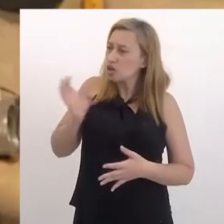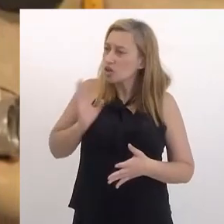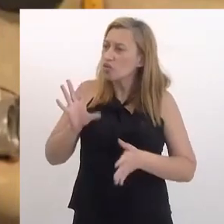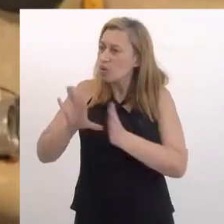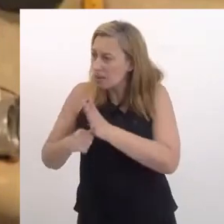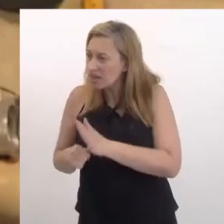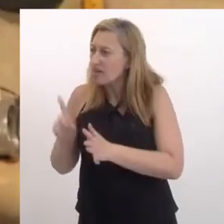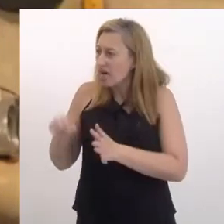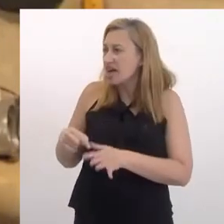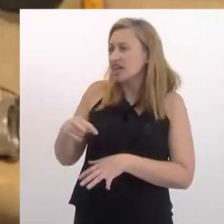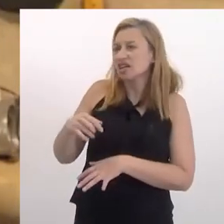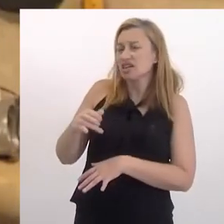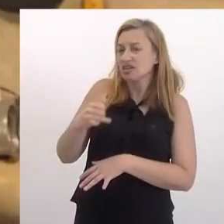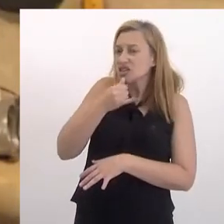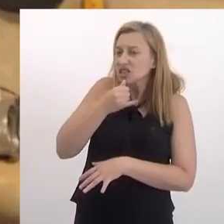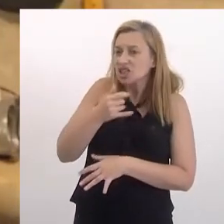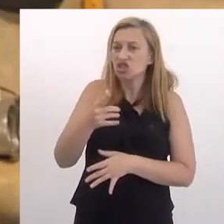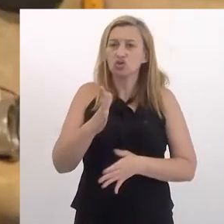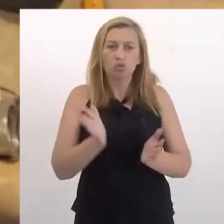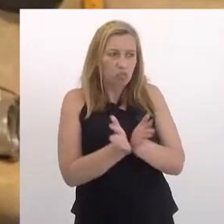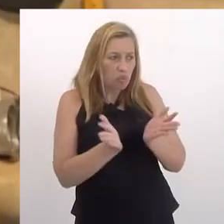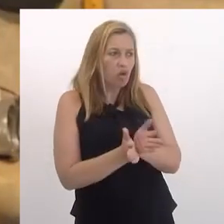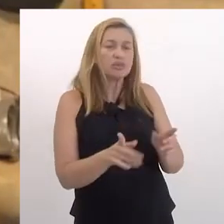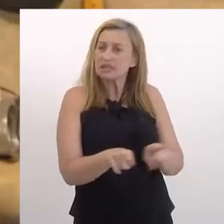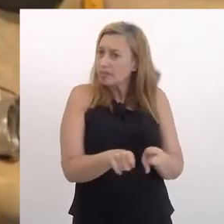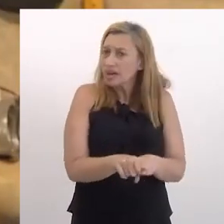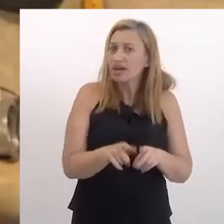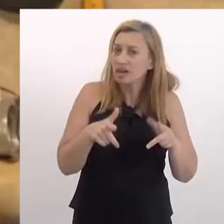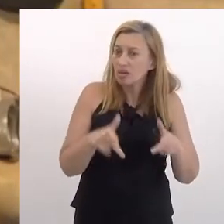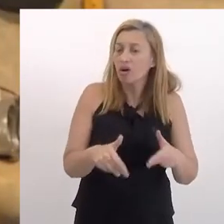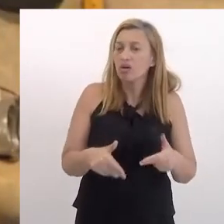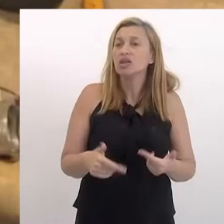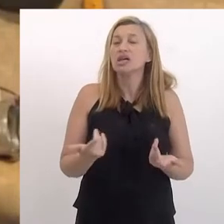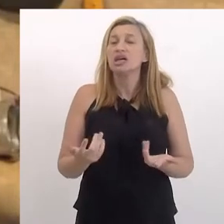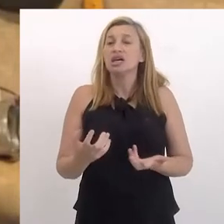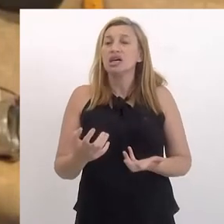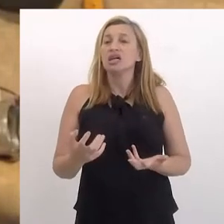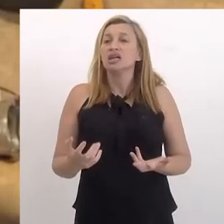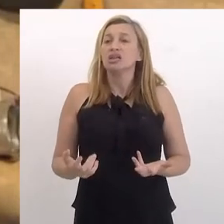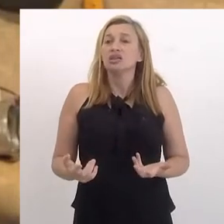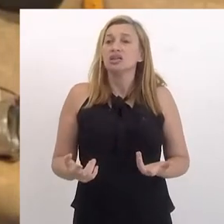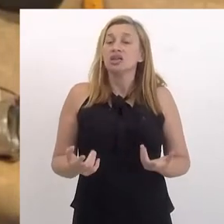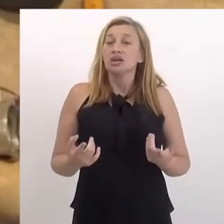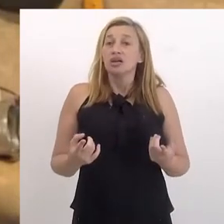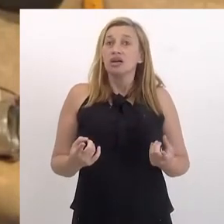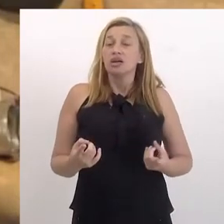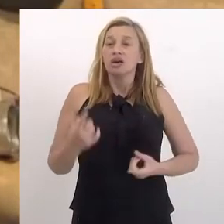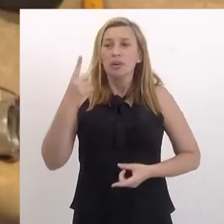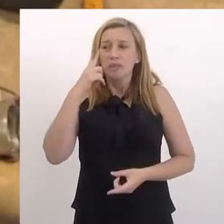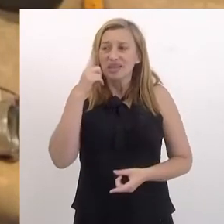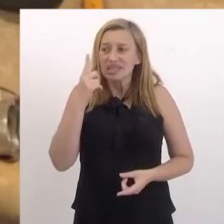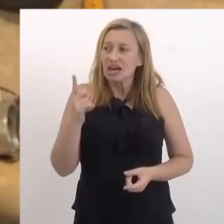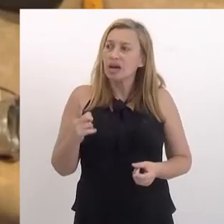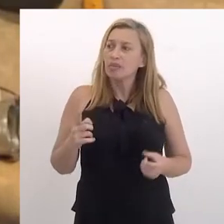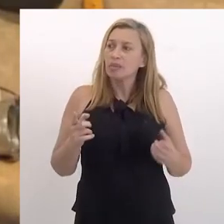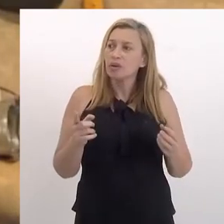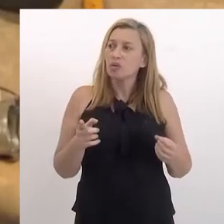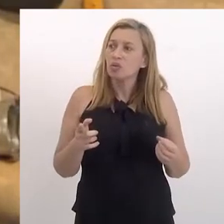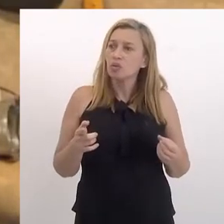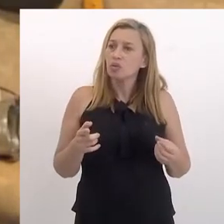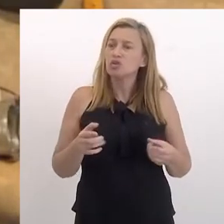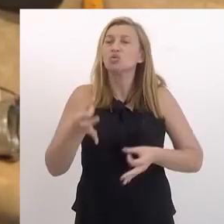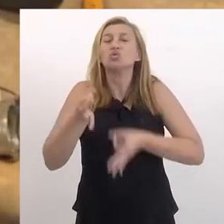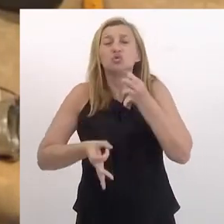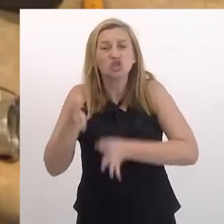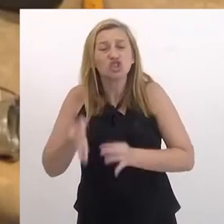for roubado, é revoltado. Mas eu acho que a gente tem que endereçar essa revolta para o lado que eu acho que